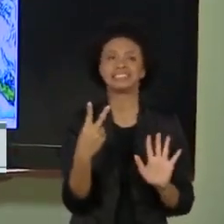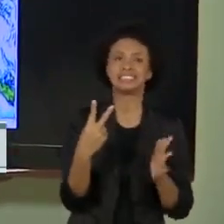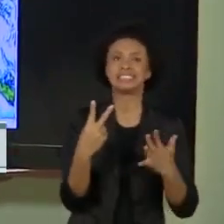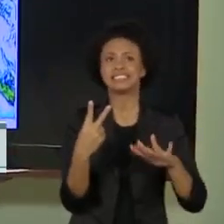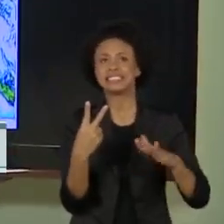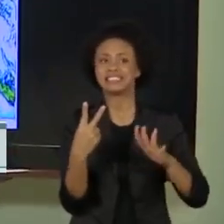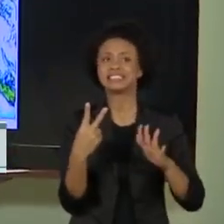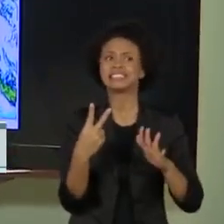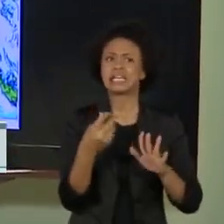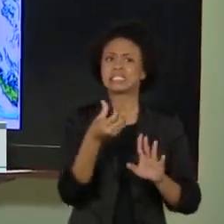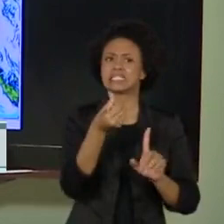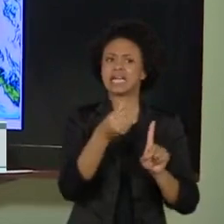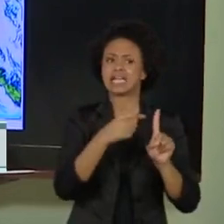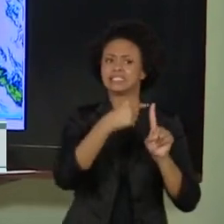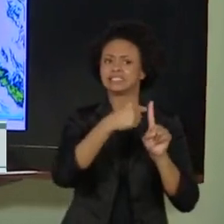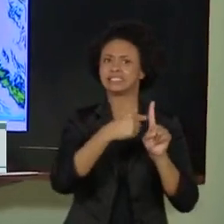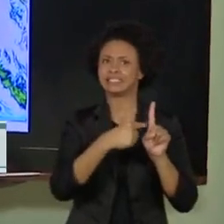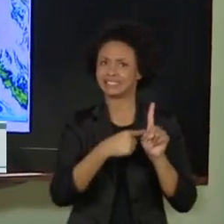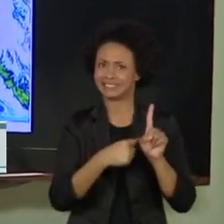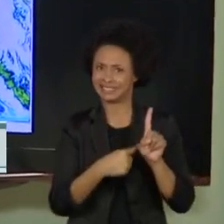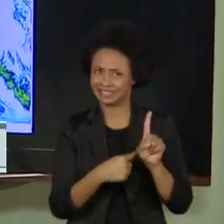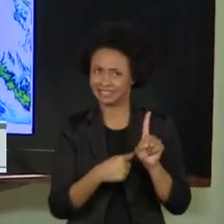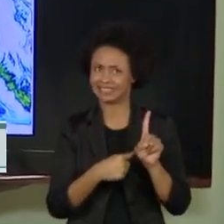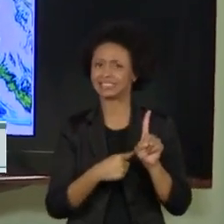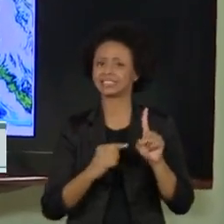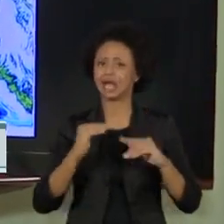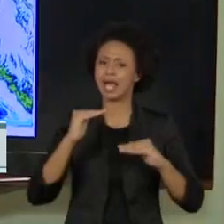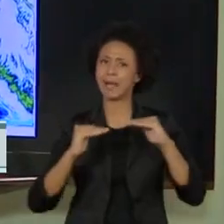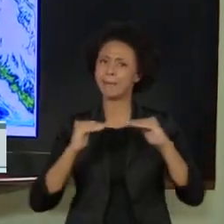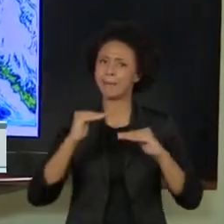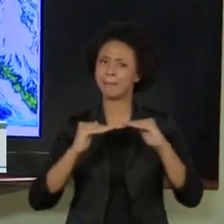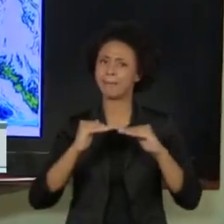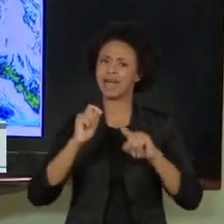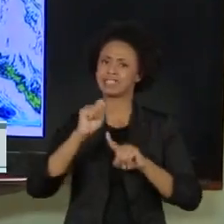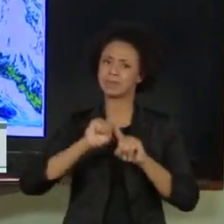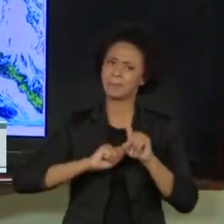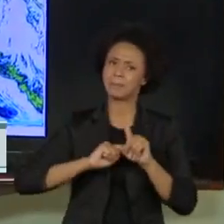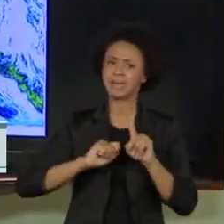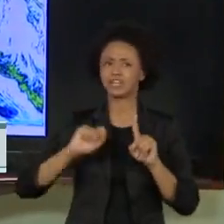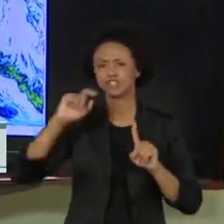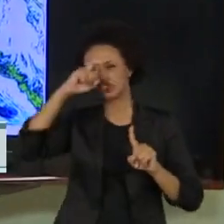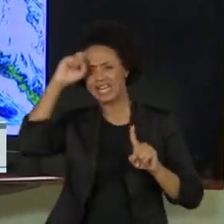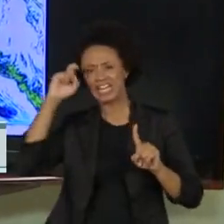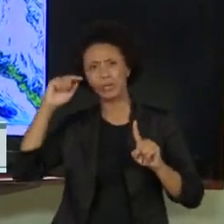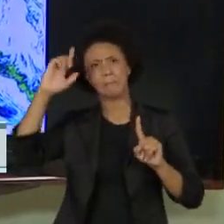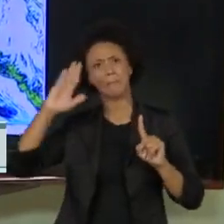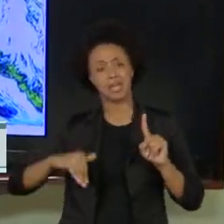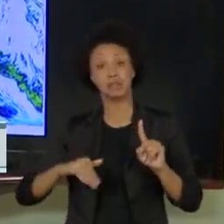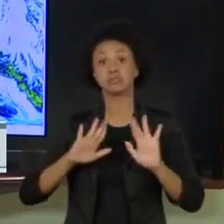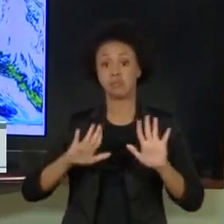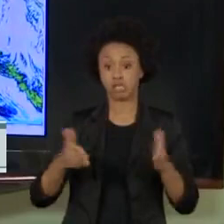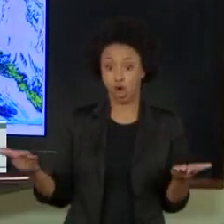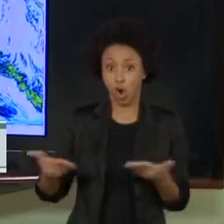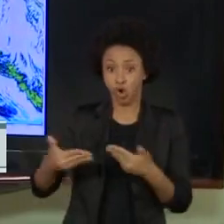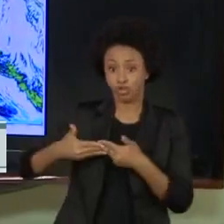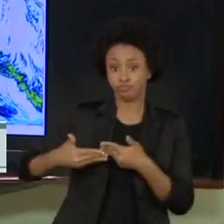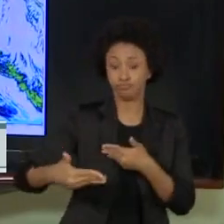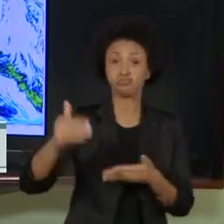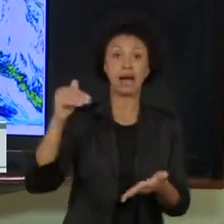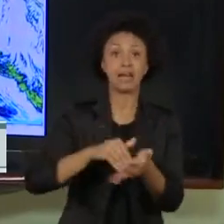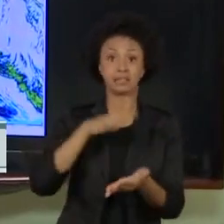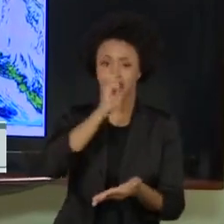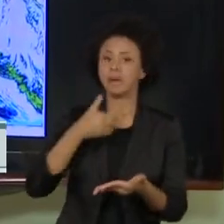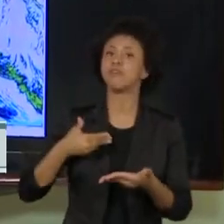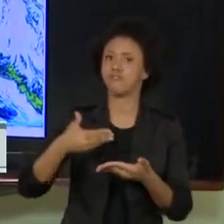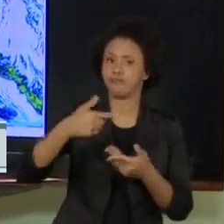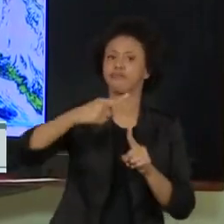a menos do que a média registrada normalmente para o mês de janeiro. E de hoje a sábado vai ficar ainda mais frio.